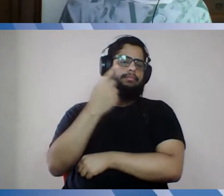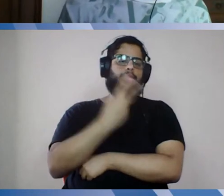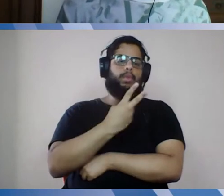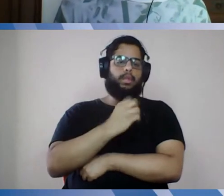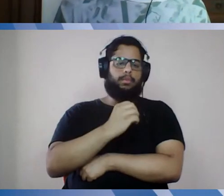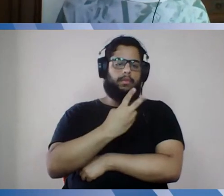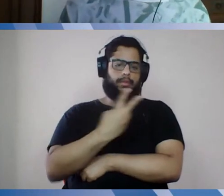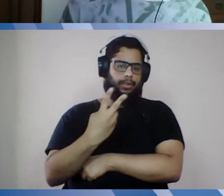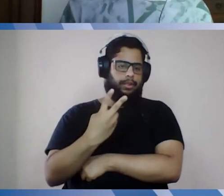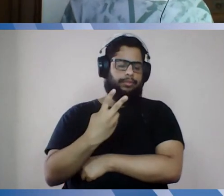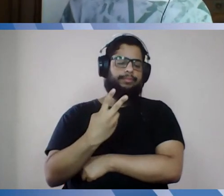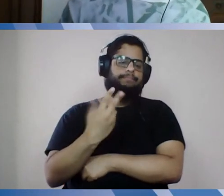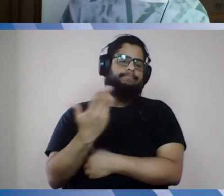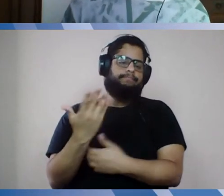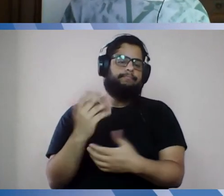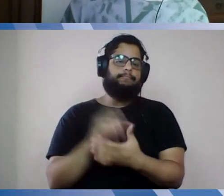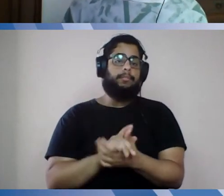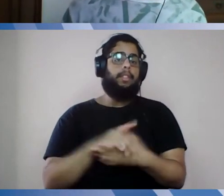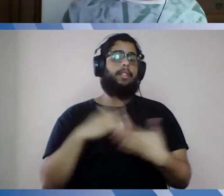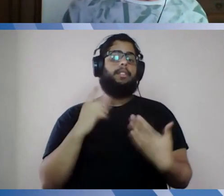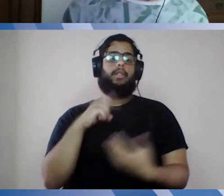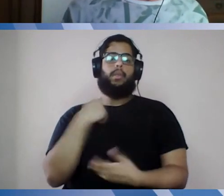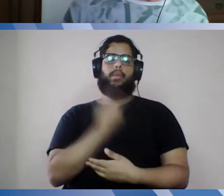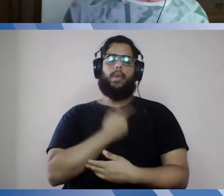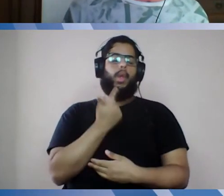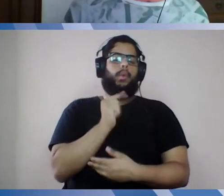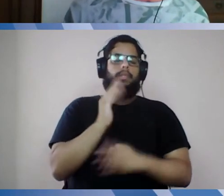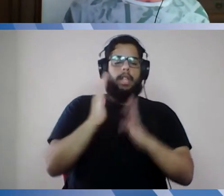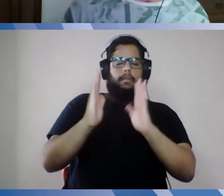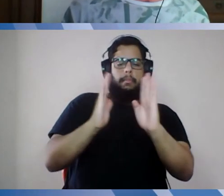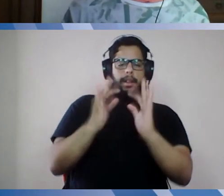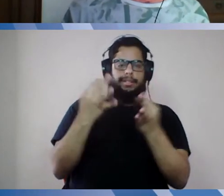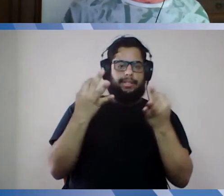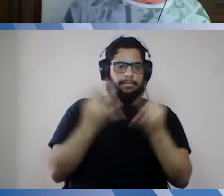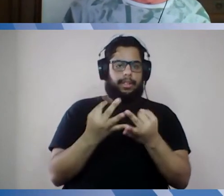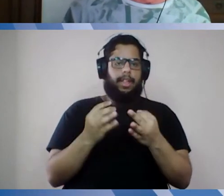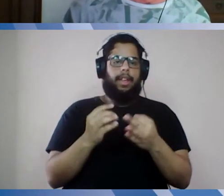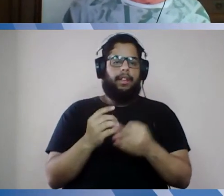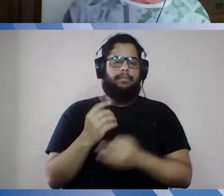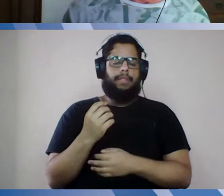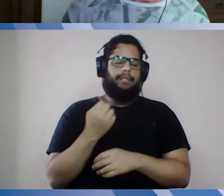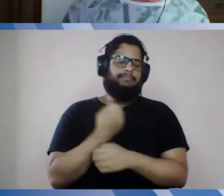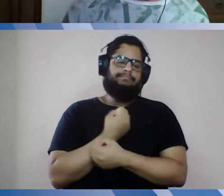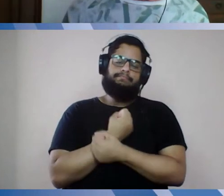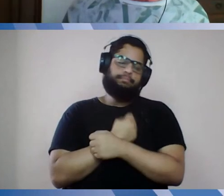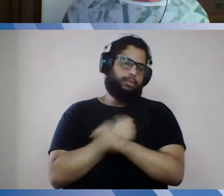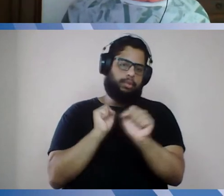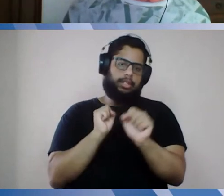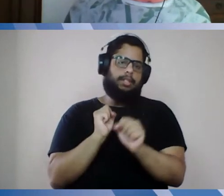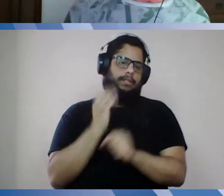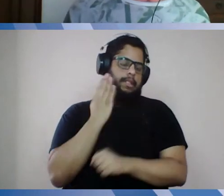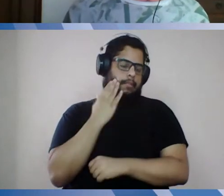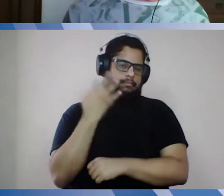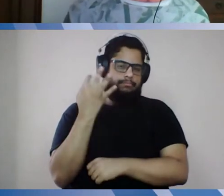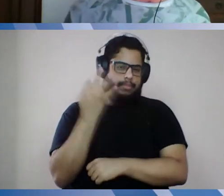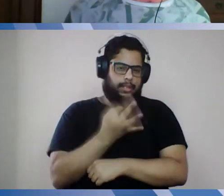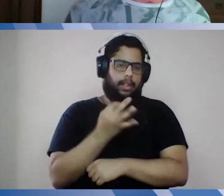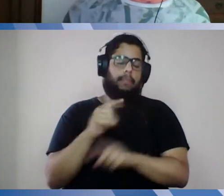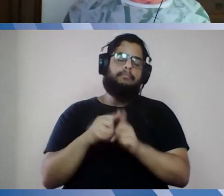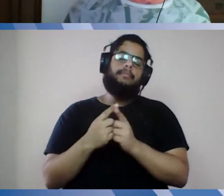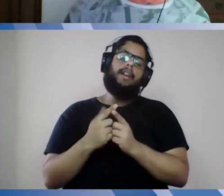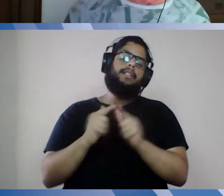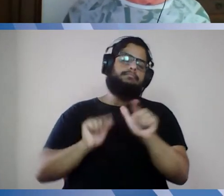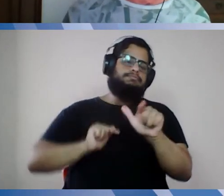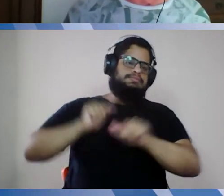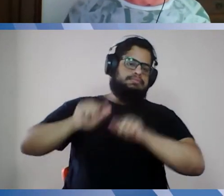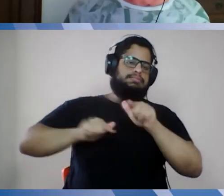epidemia coloca, né, então nós não temos esse prazo definido, não é possível ter essa definição ainda, né, mas estamos trabalhando para que